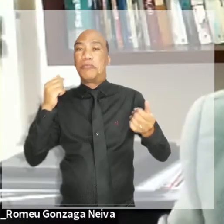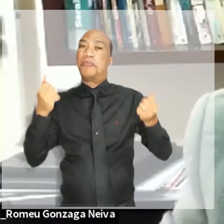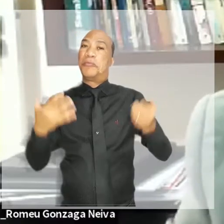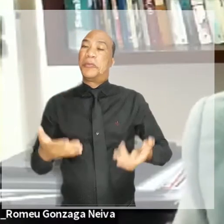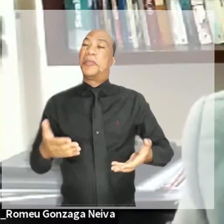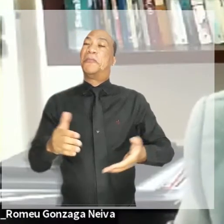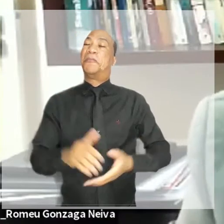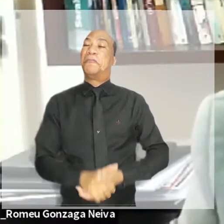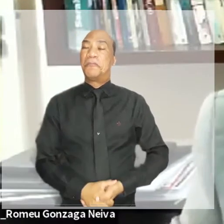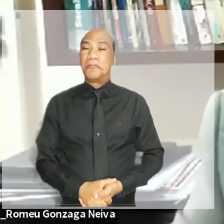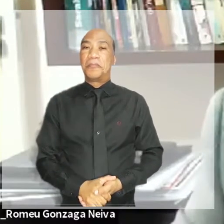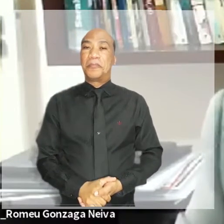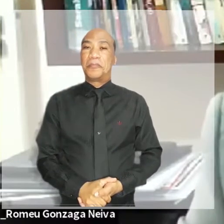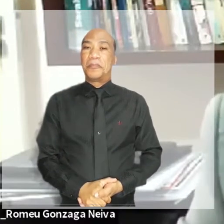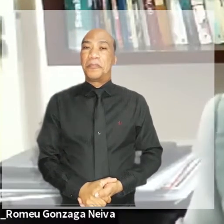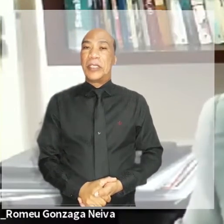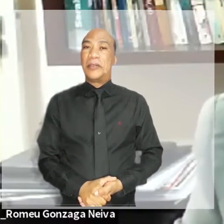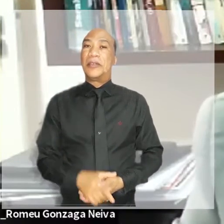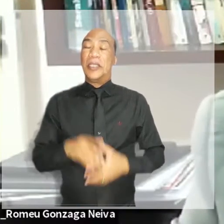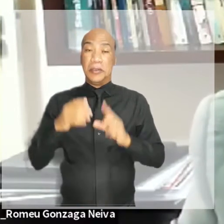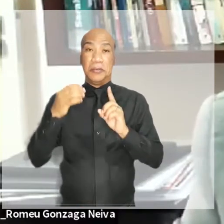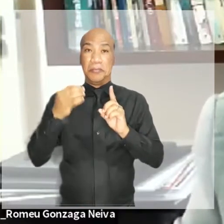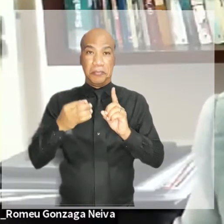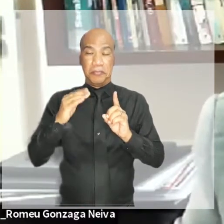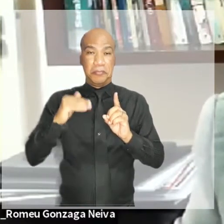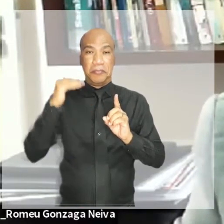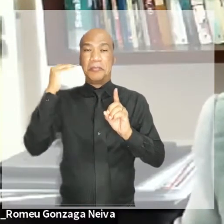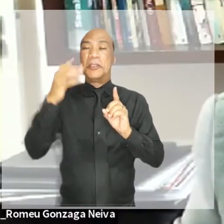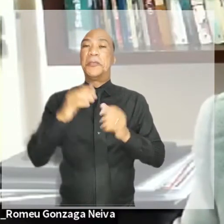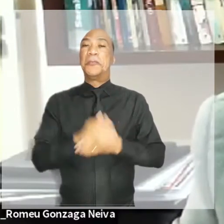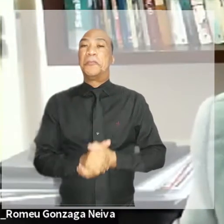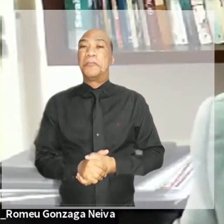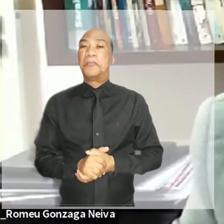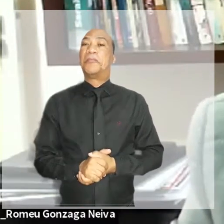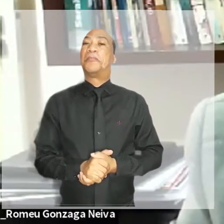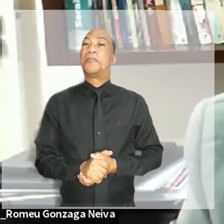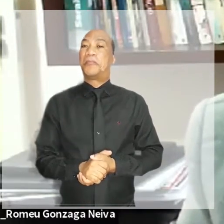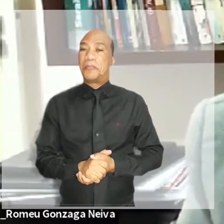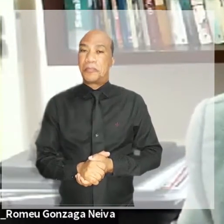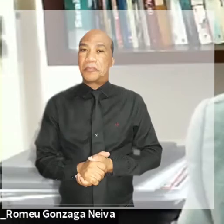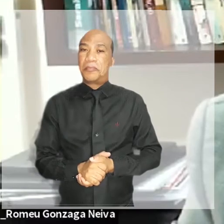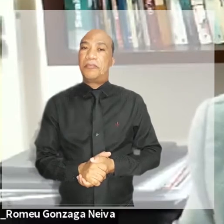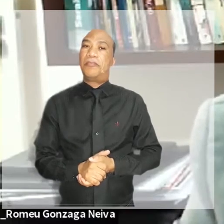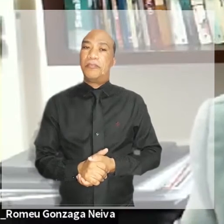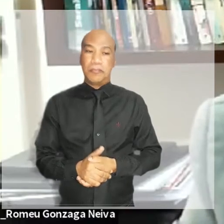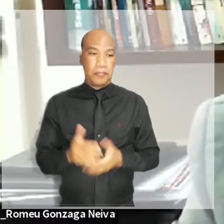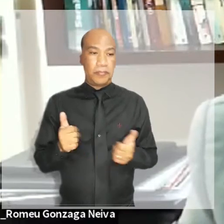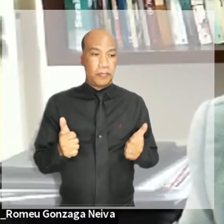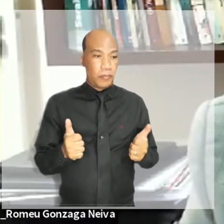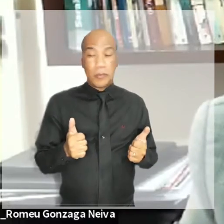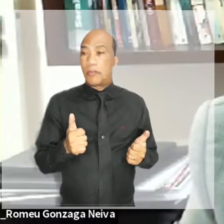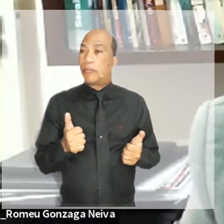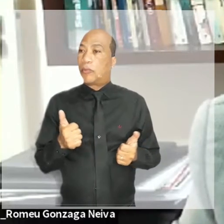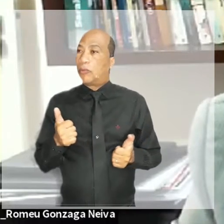Cumprimento inicialmente o ministro Alexandre de Moraes